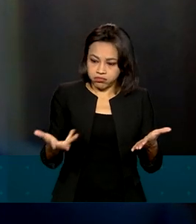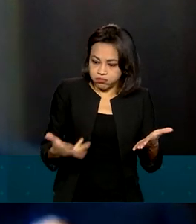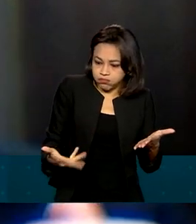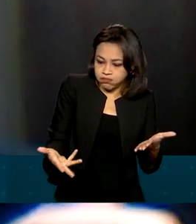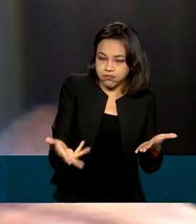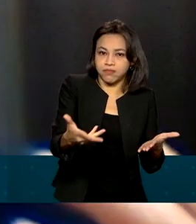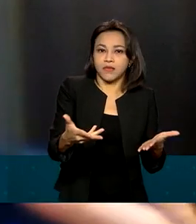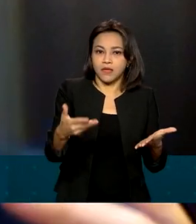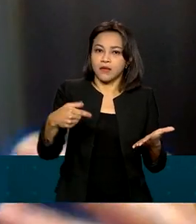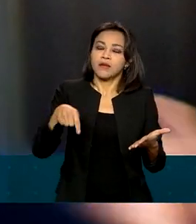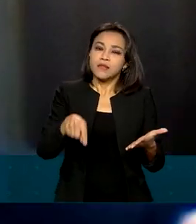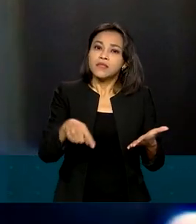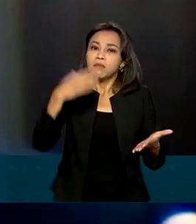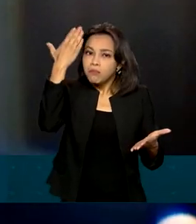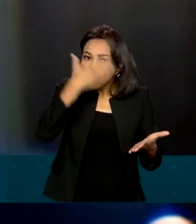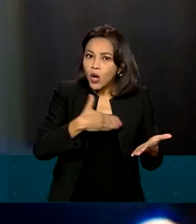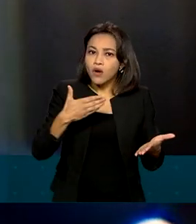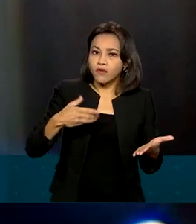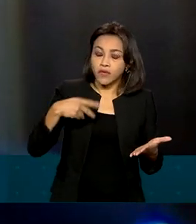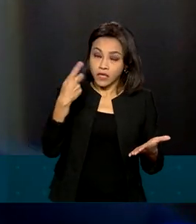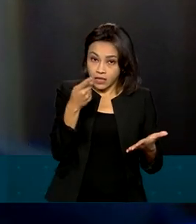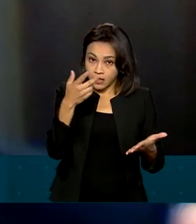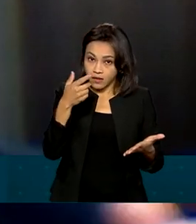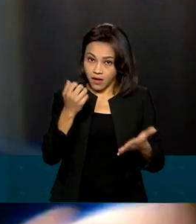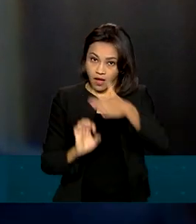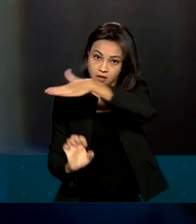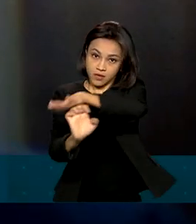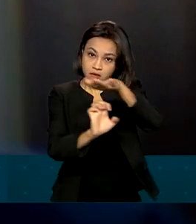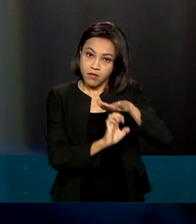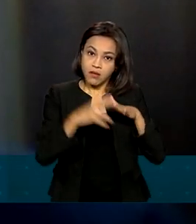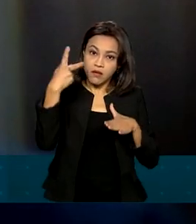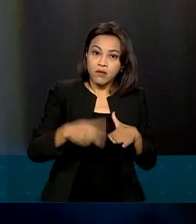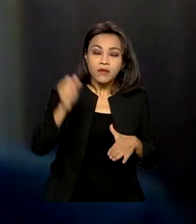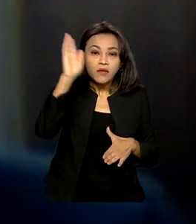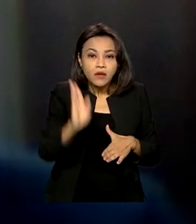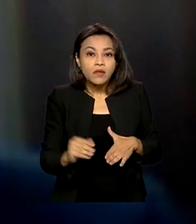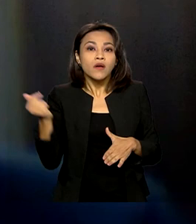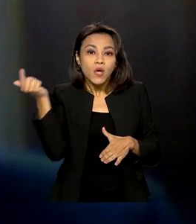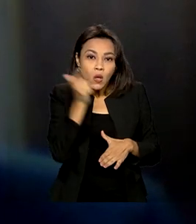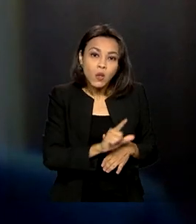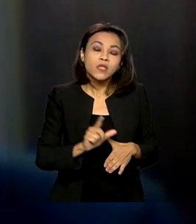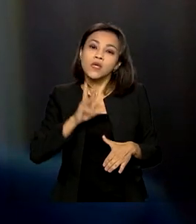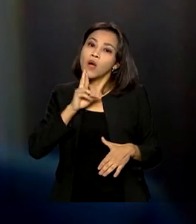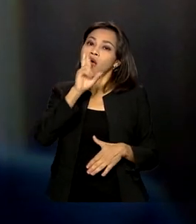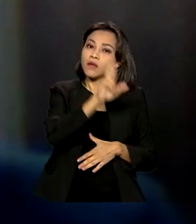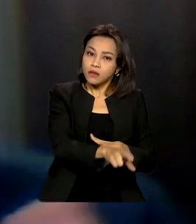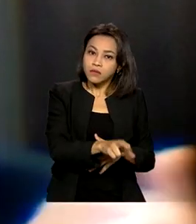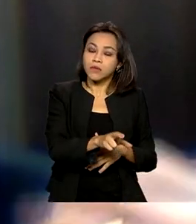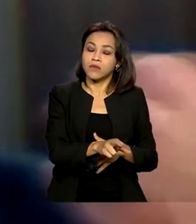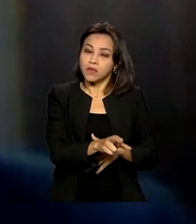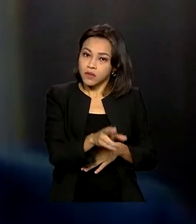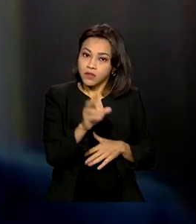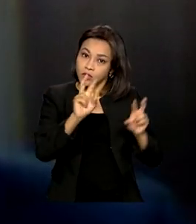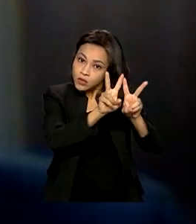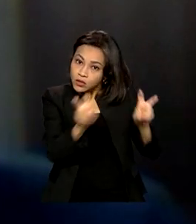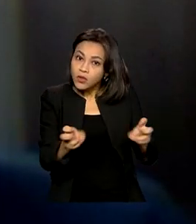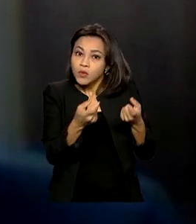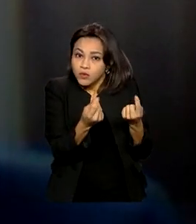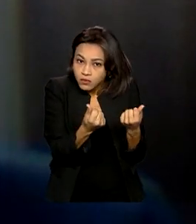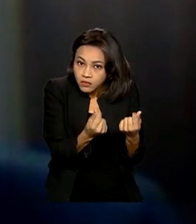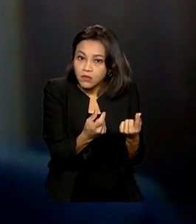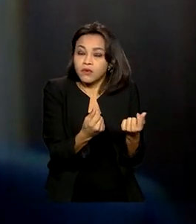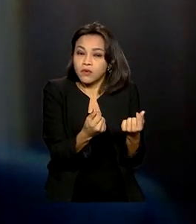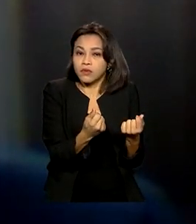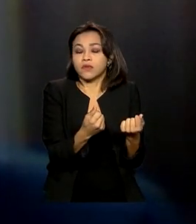demonstra que o produtor brasileiro reagiu ao incentivo de preços e à expectativa